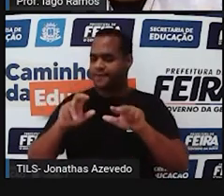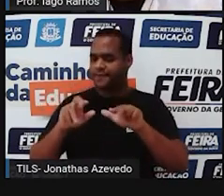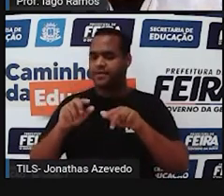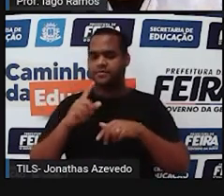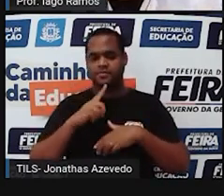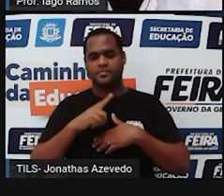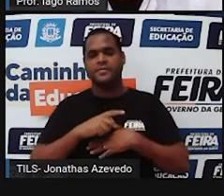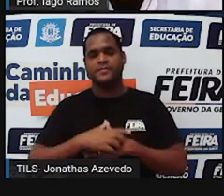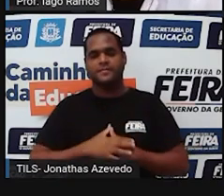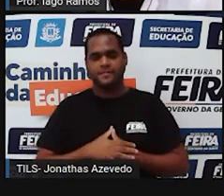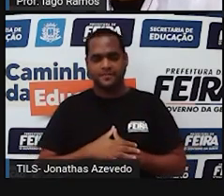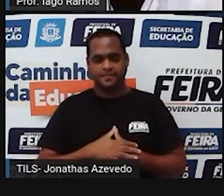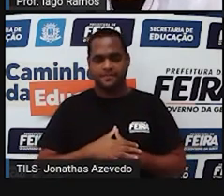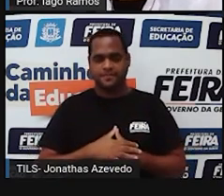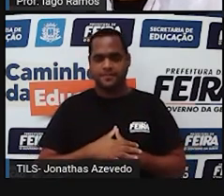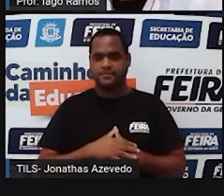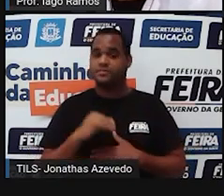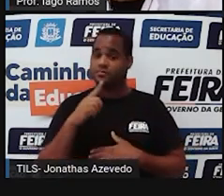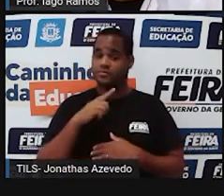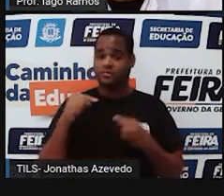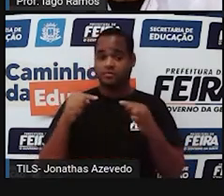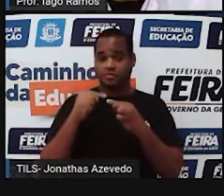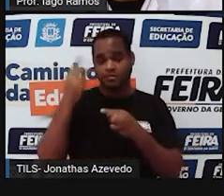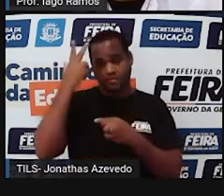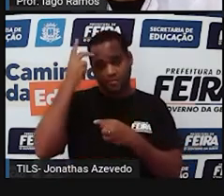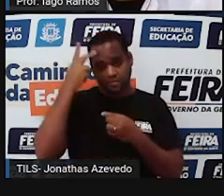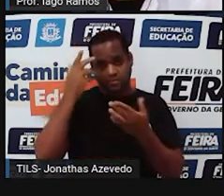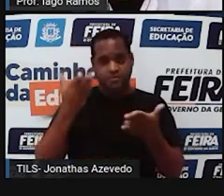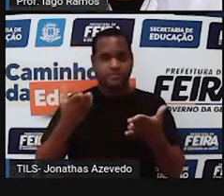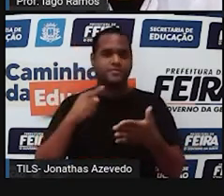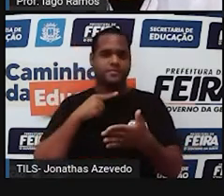tá? então esse é o modelo tá bom?